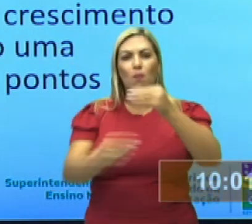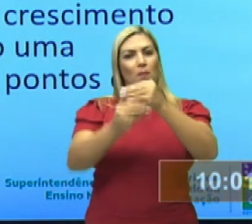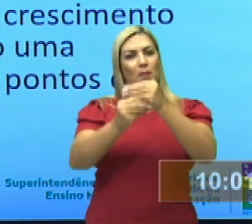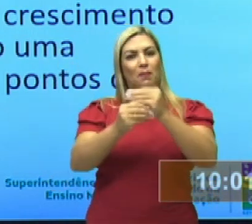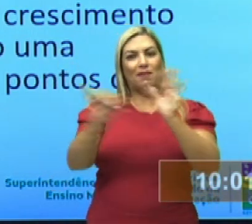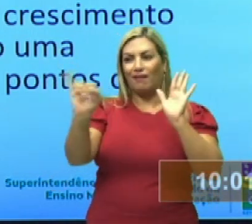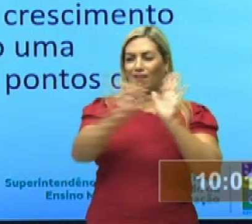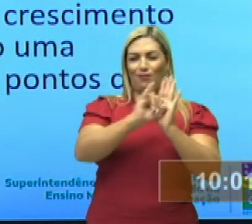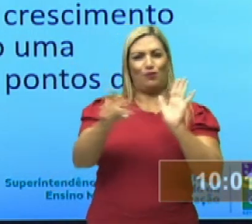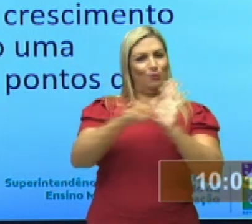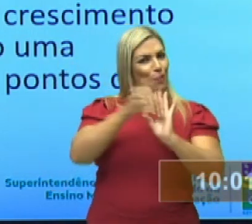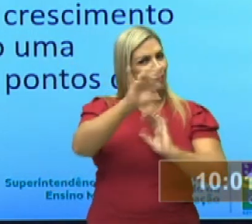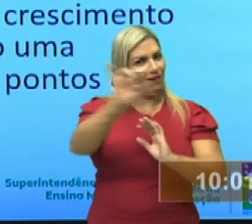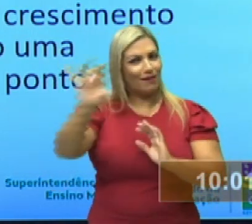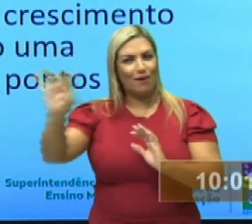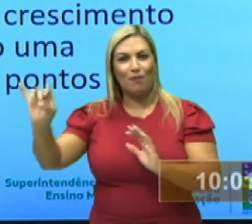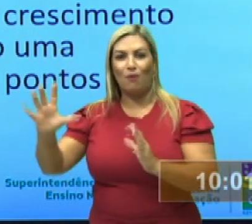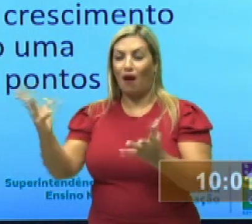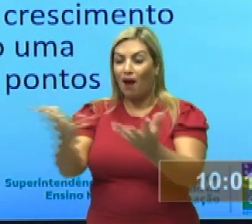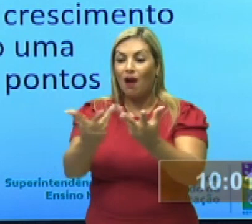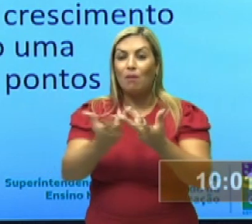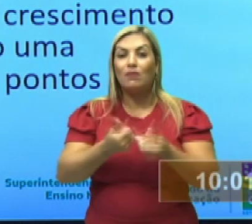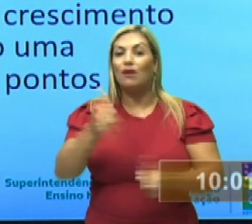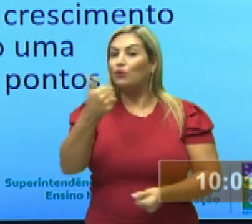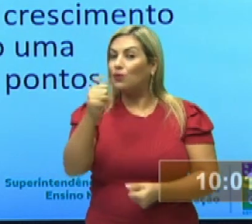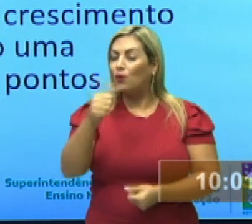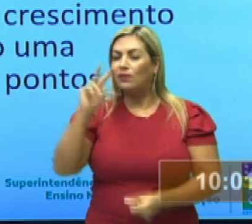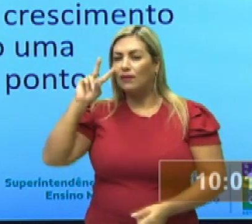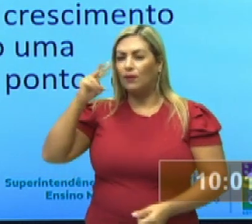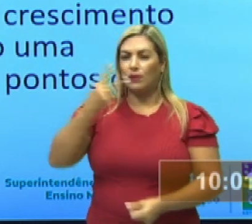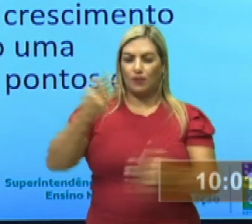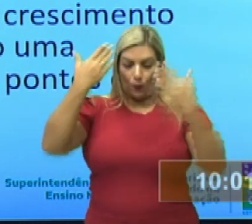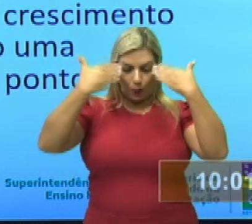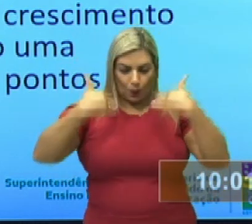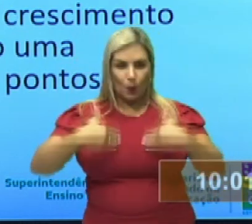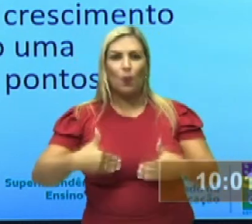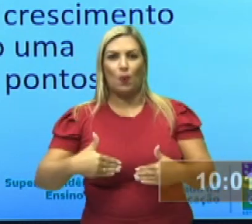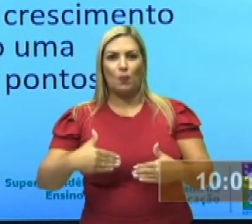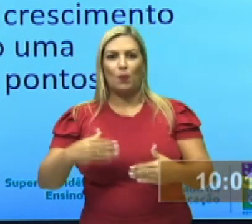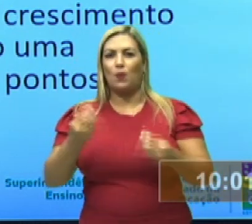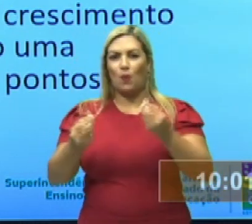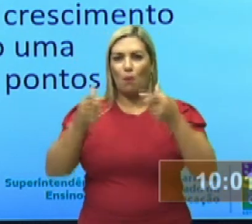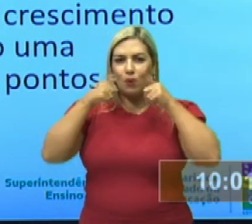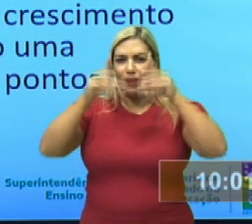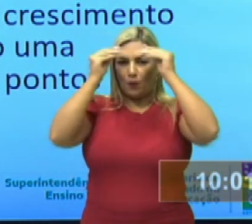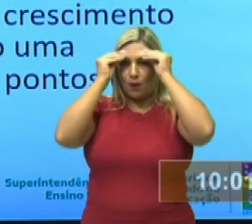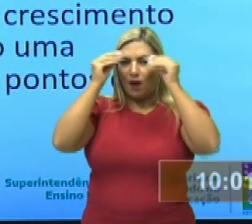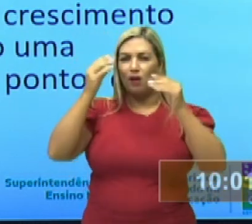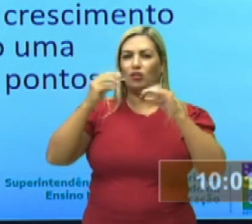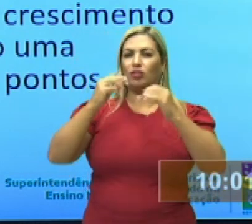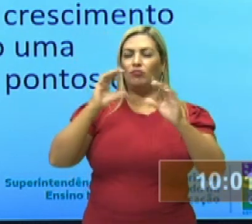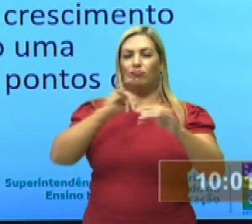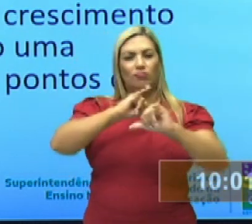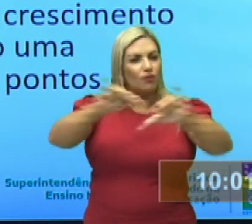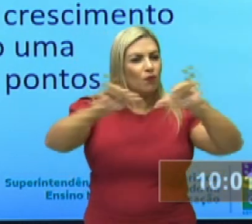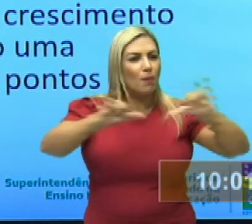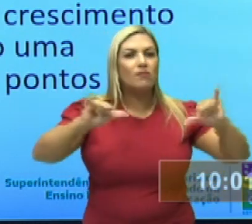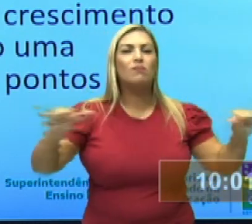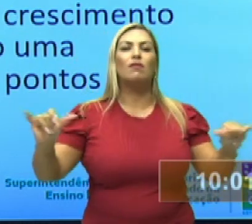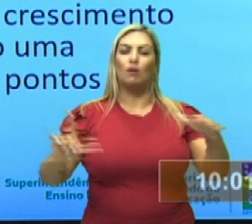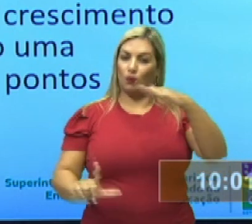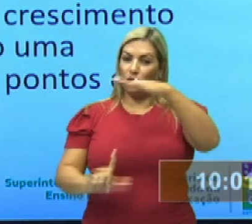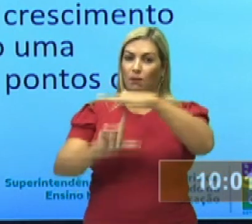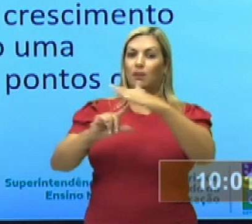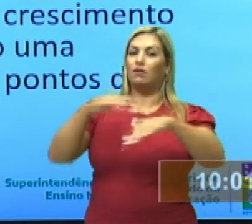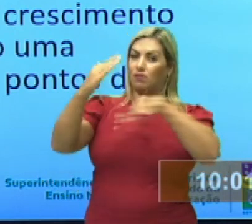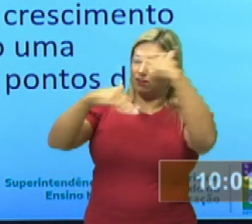Na habilidade 11, que é reconhecer a linguagem corporal como meio de interação social, considerando os limites de